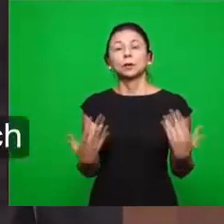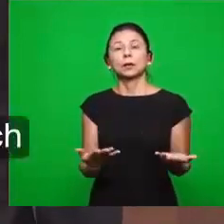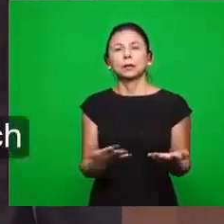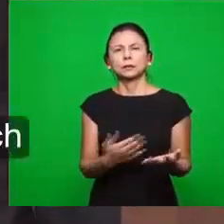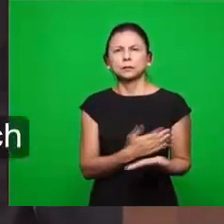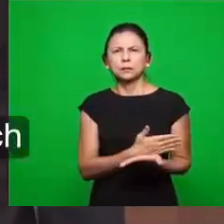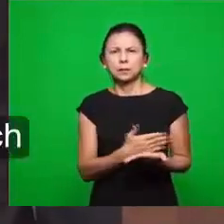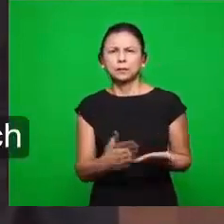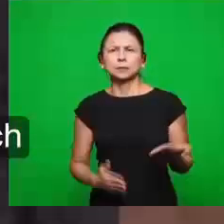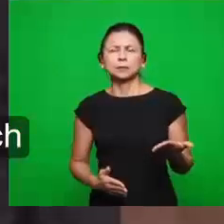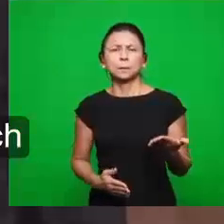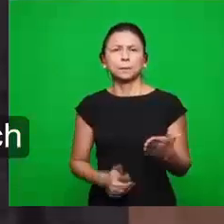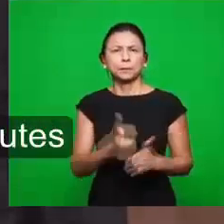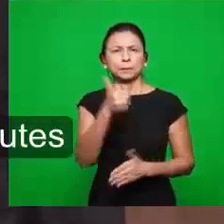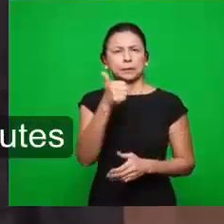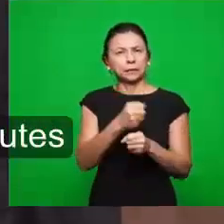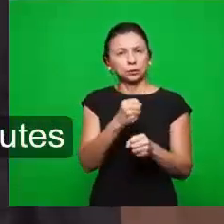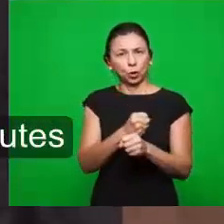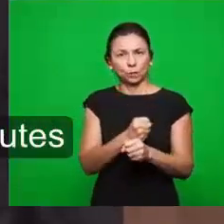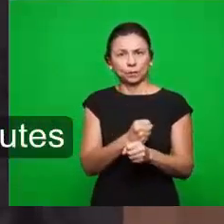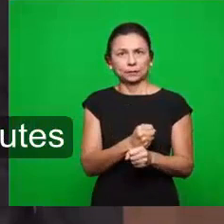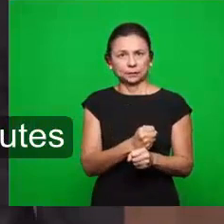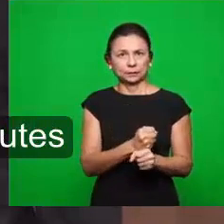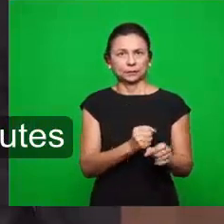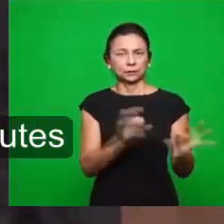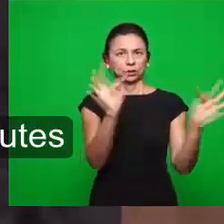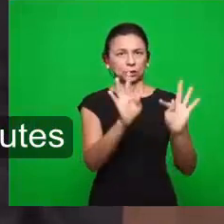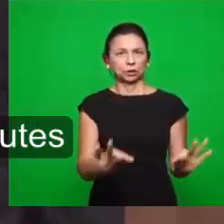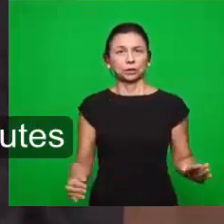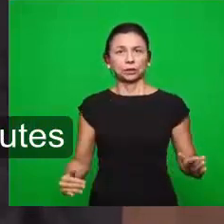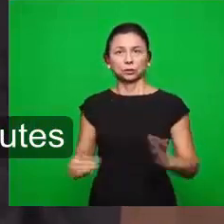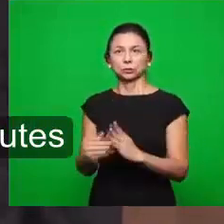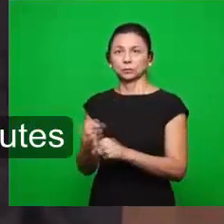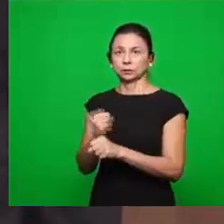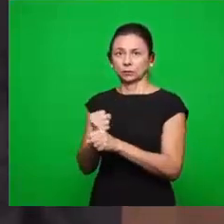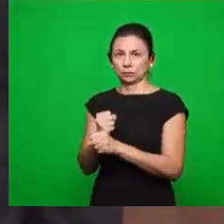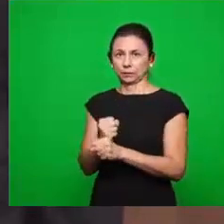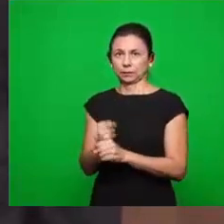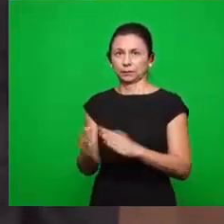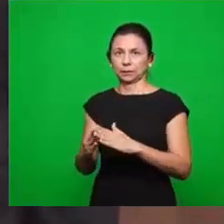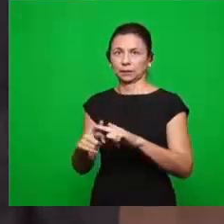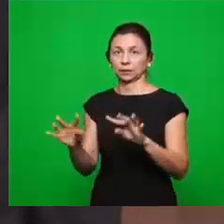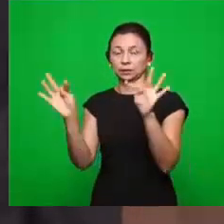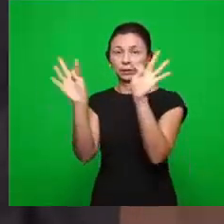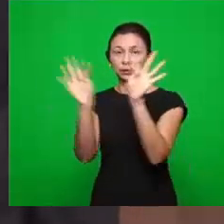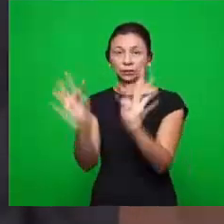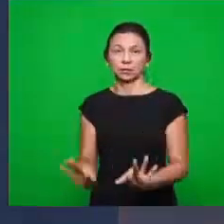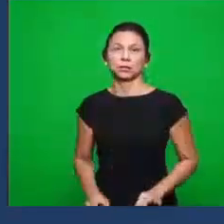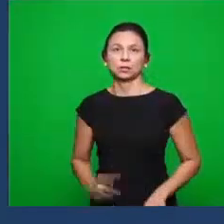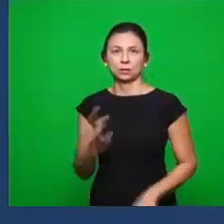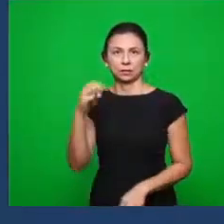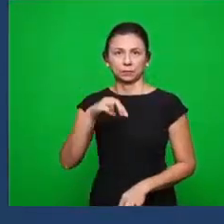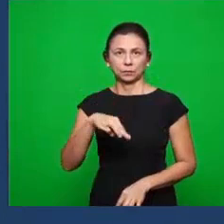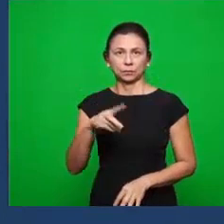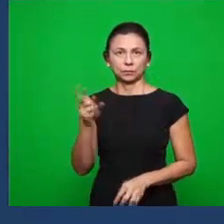as primeiras obras e as últimas obras da igreja de Teatira. Nós vamos dar aos irmãos três minutos para responder e nós estaremos